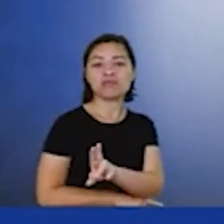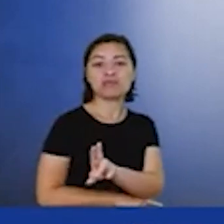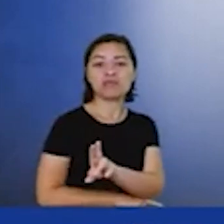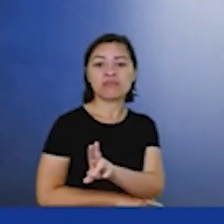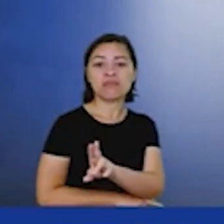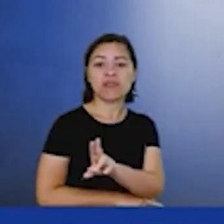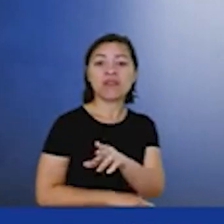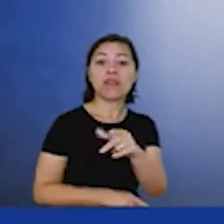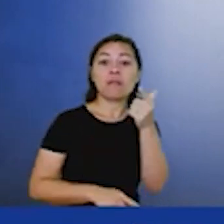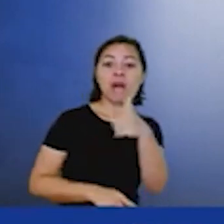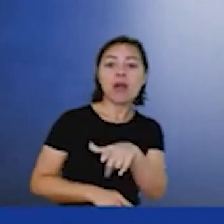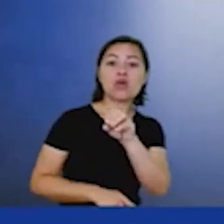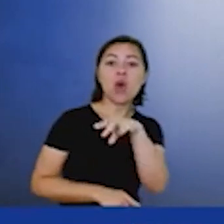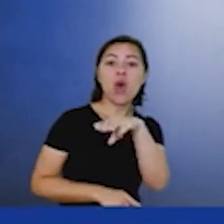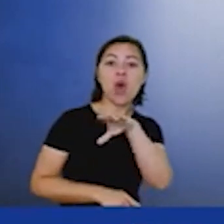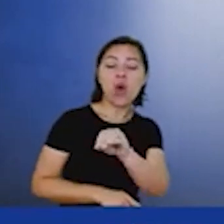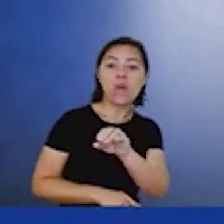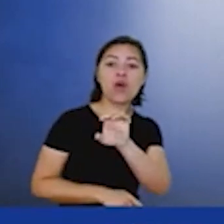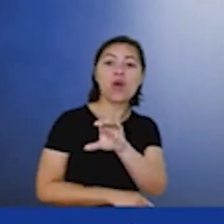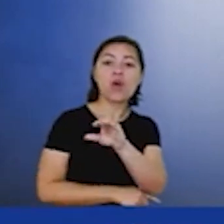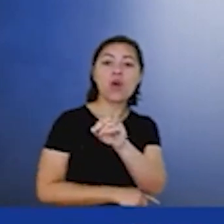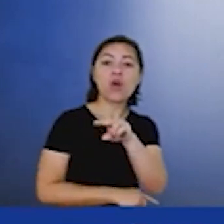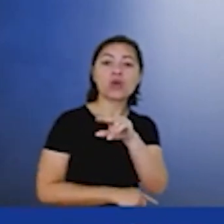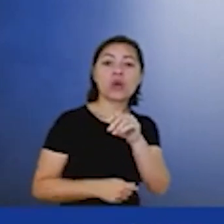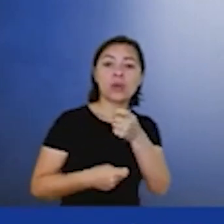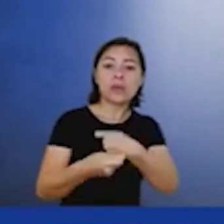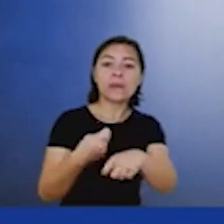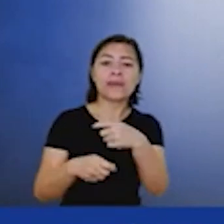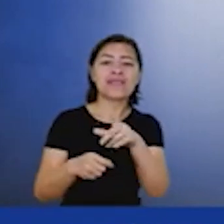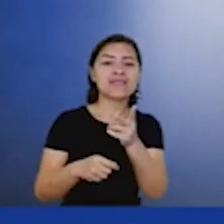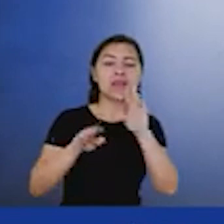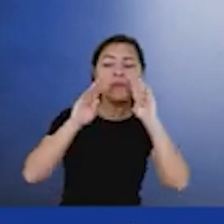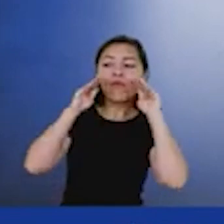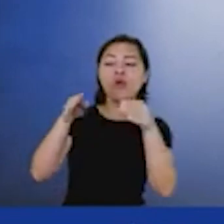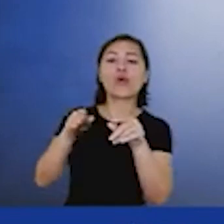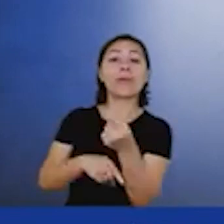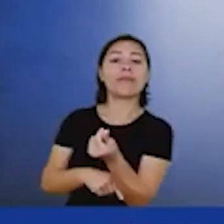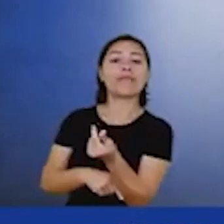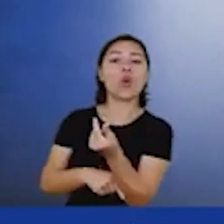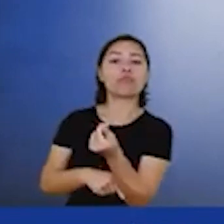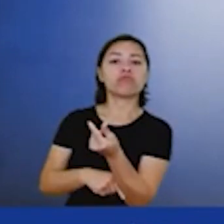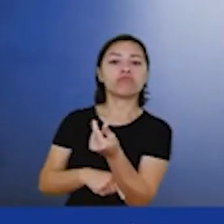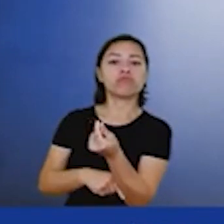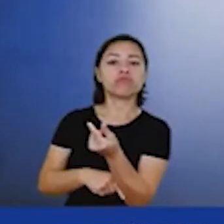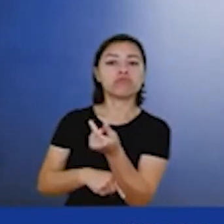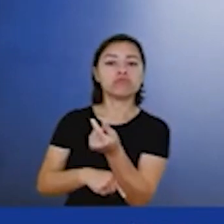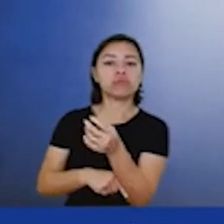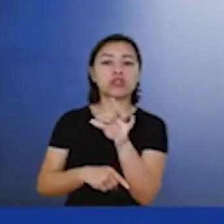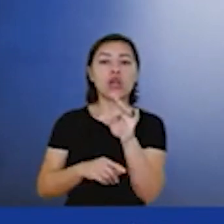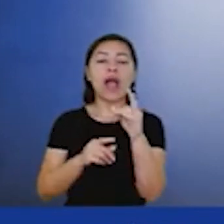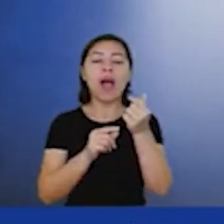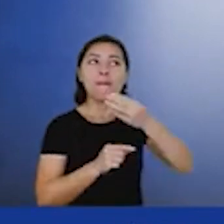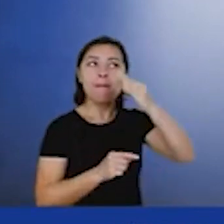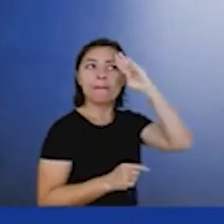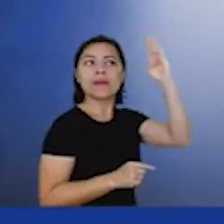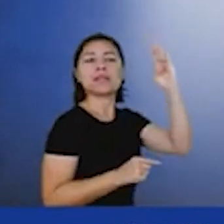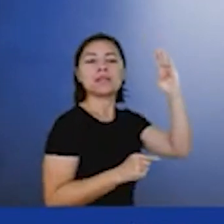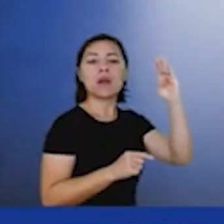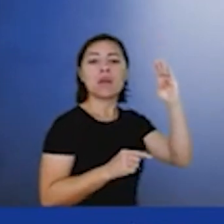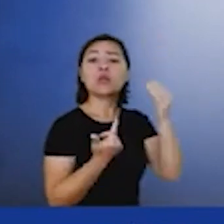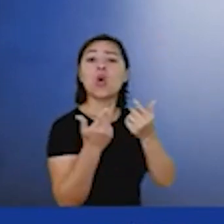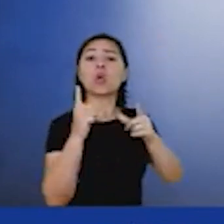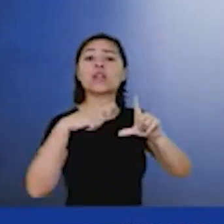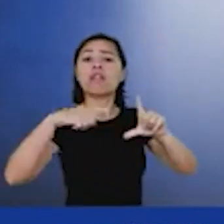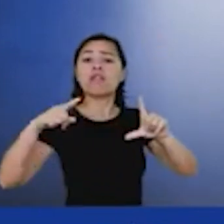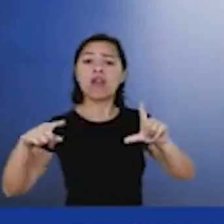ele vai sempre olhar para o preço e como a Fernanda mencionou, também começa a olhar não só para o alfa, mas também para outras variáveis